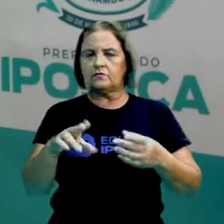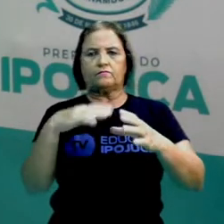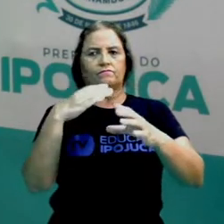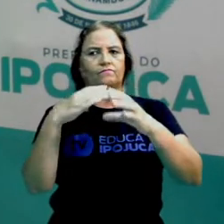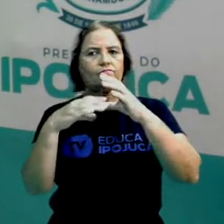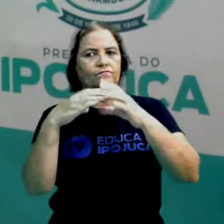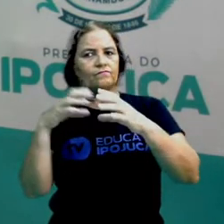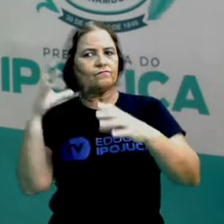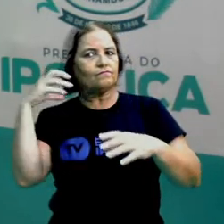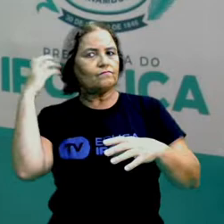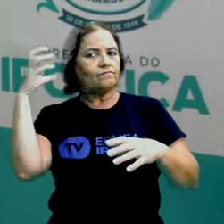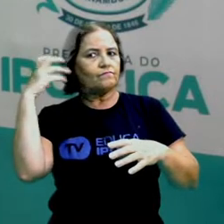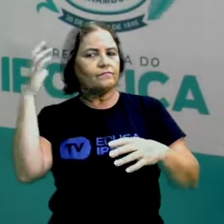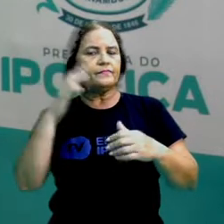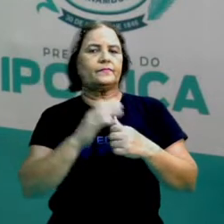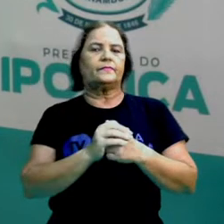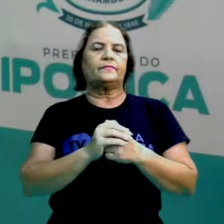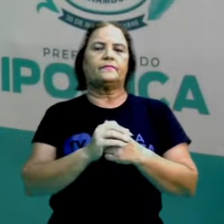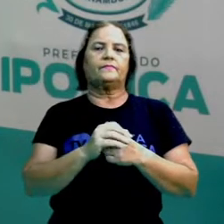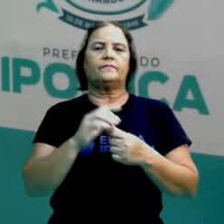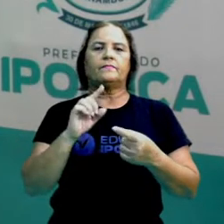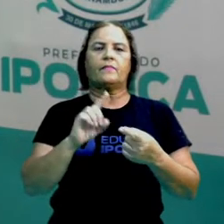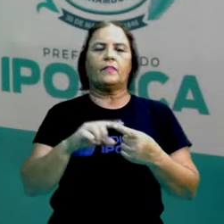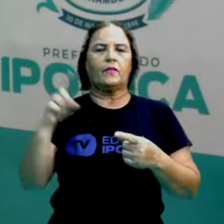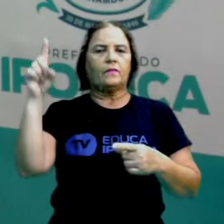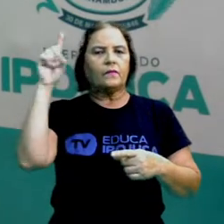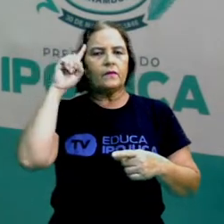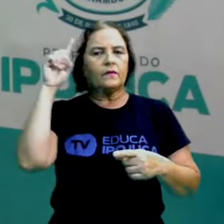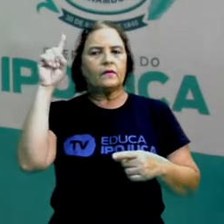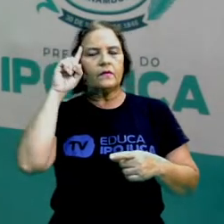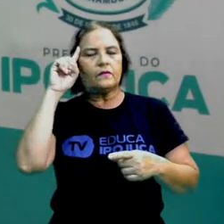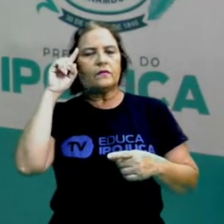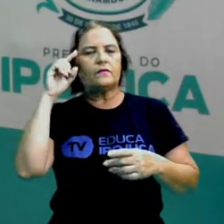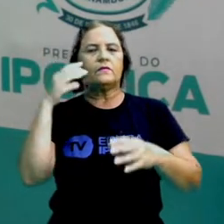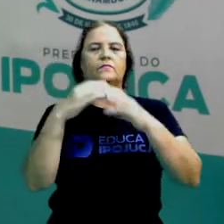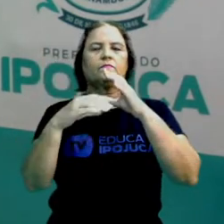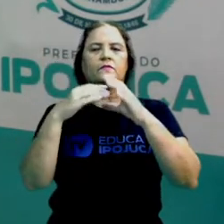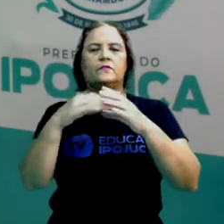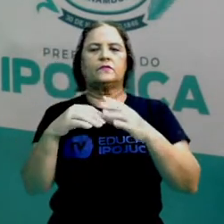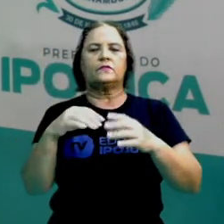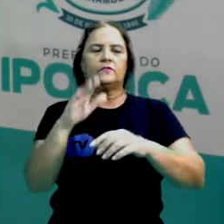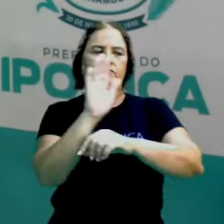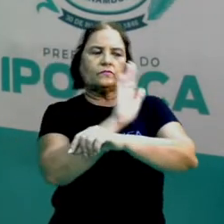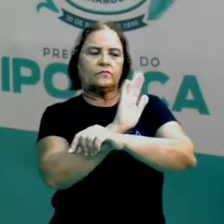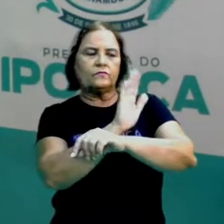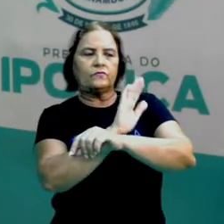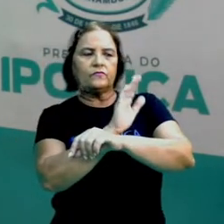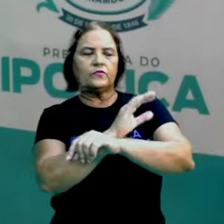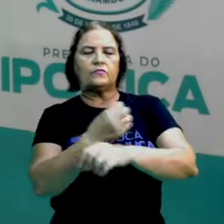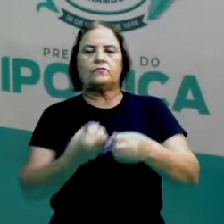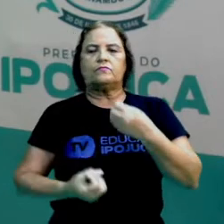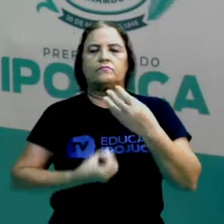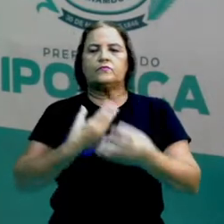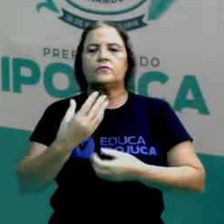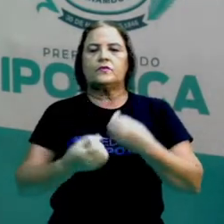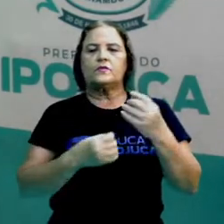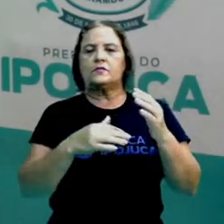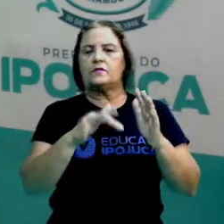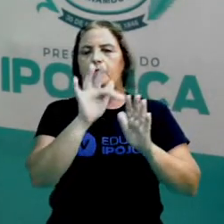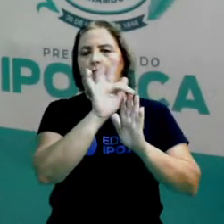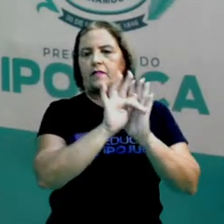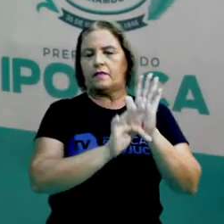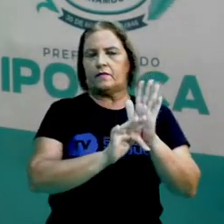linguagem. Além de no dia a dia, nas canções, nos filmes, na poesia, textos literários